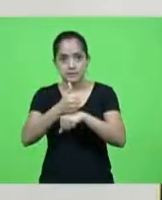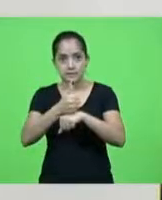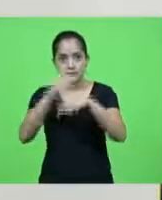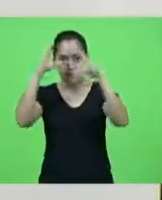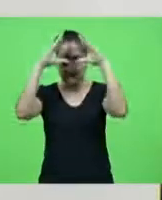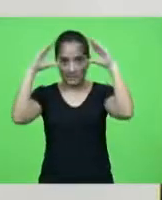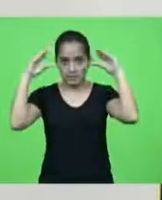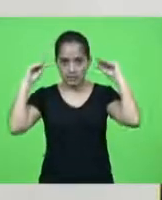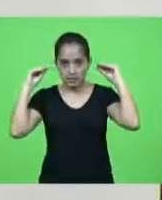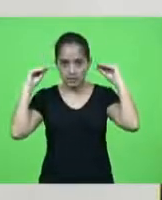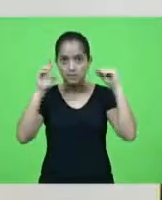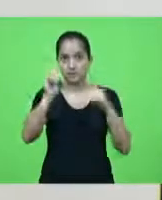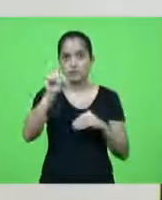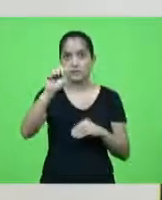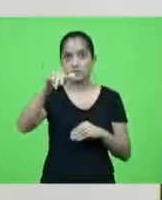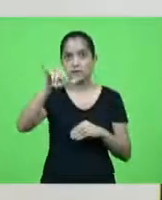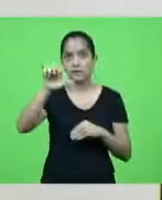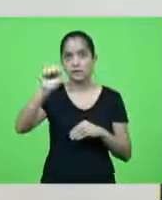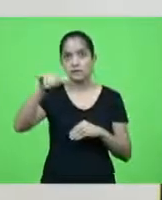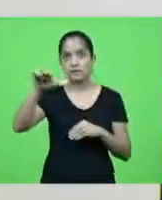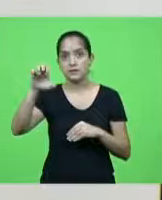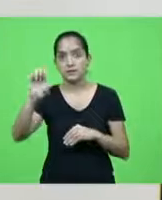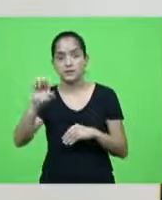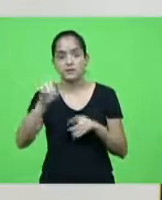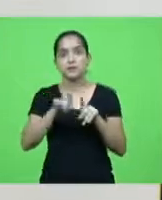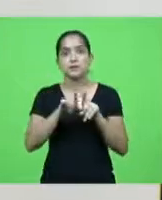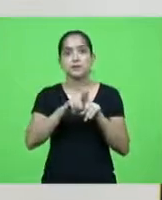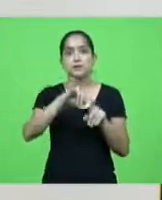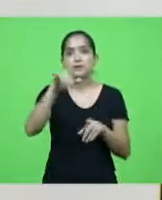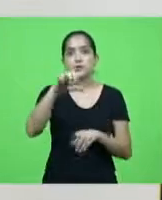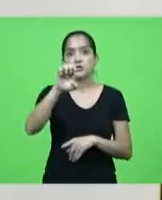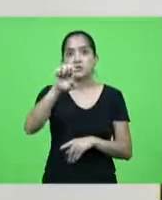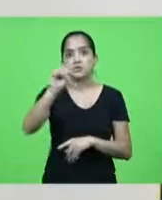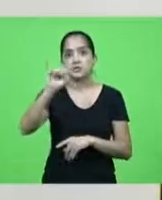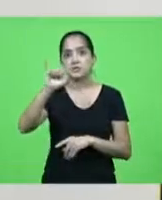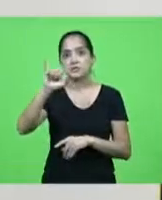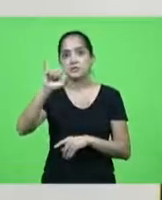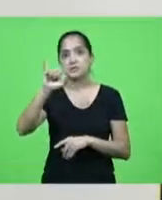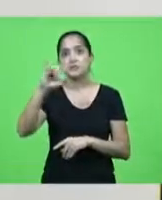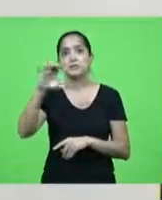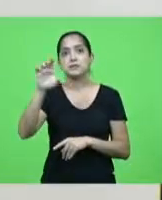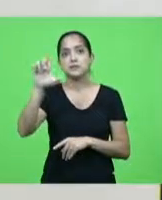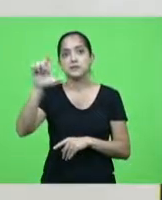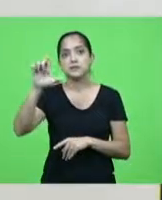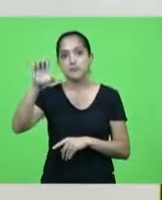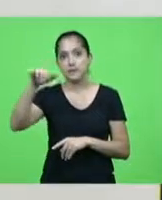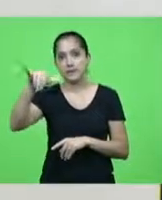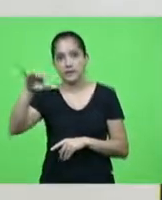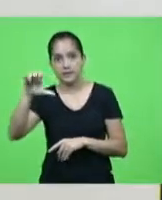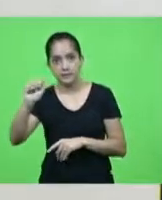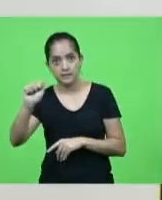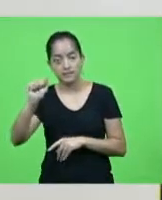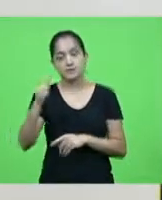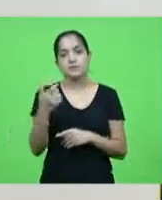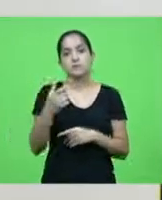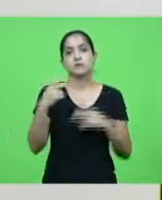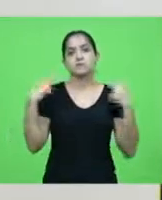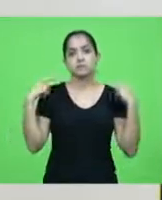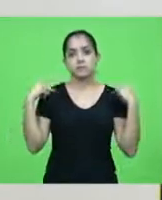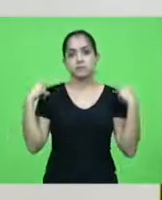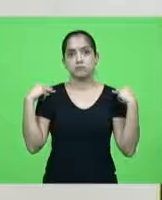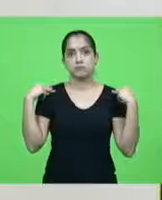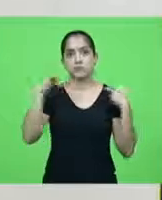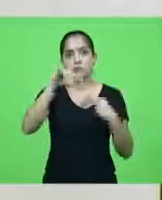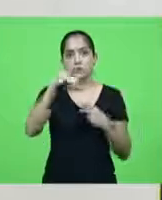Daiane e Farias e Gessileia Trindade e o motorista o Gessioni